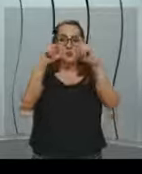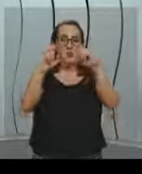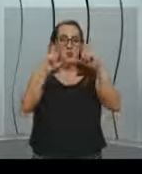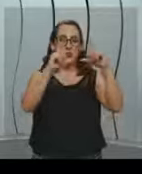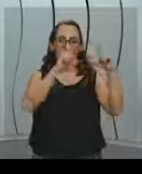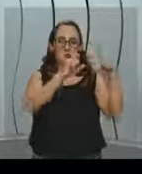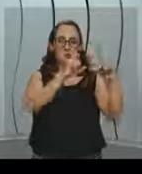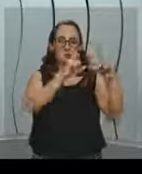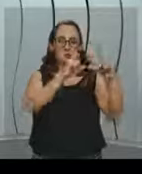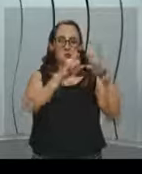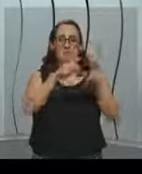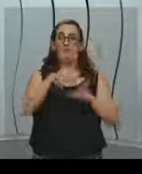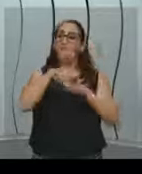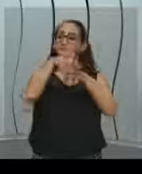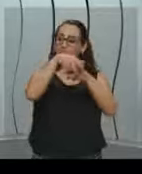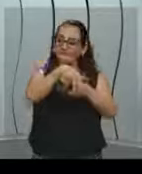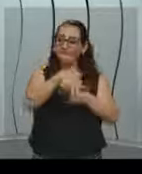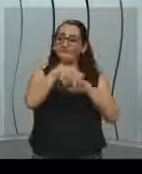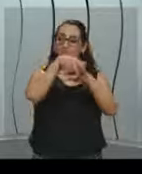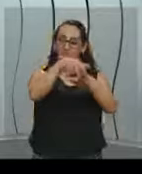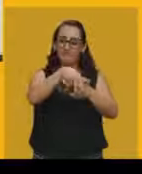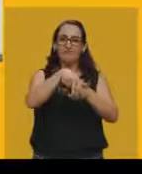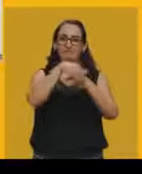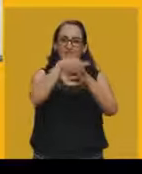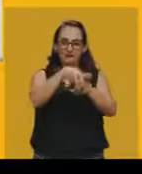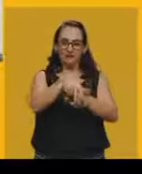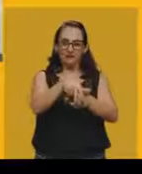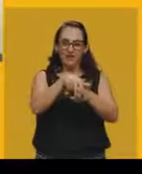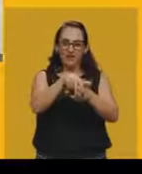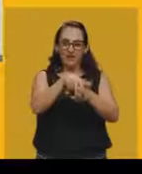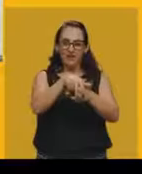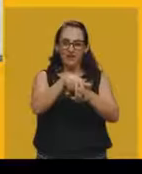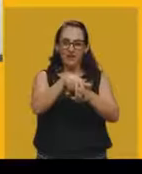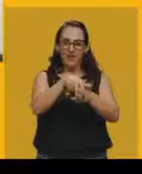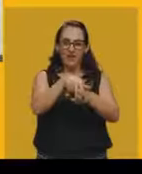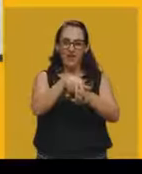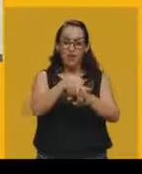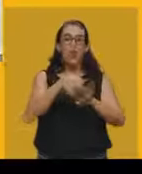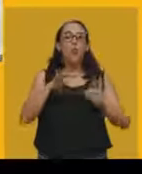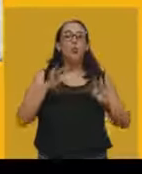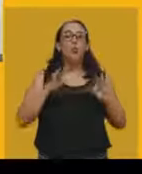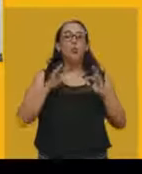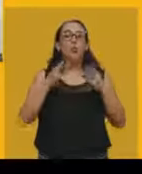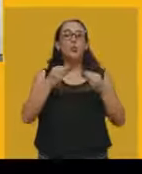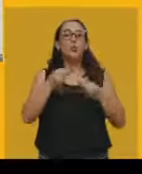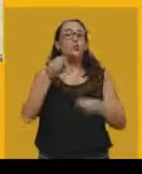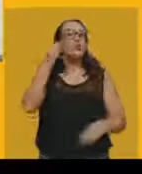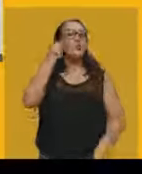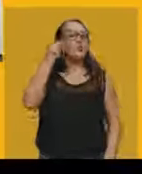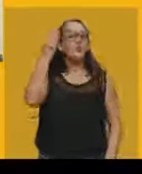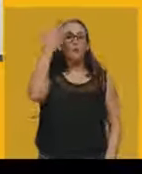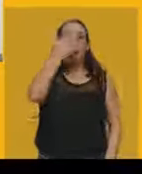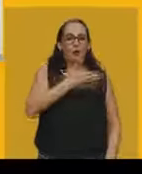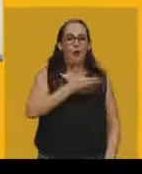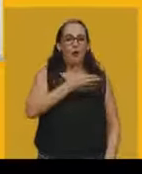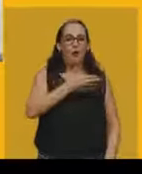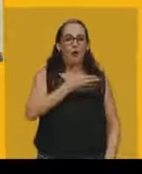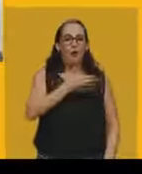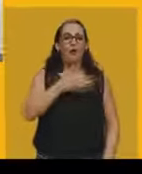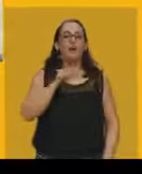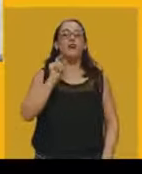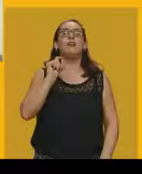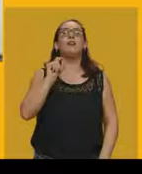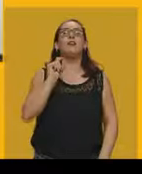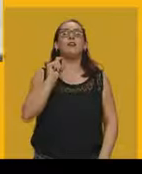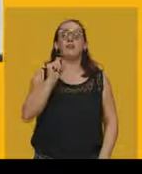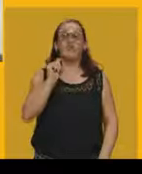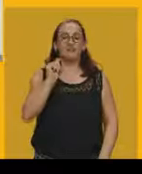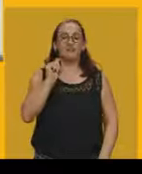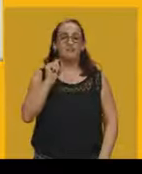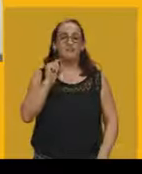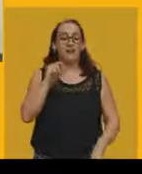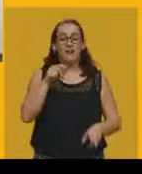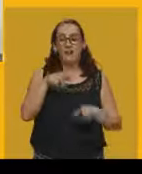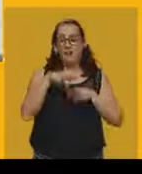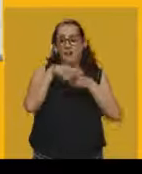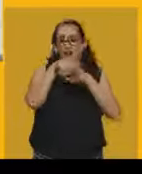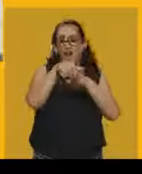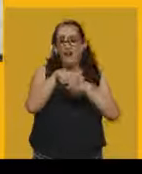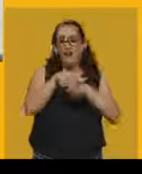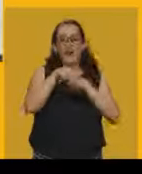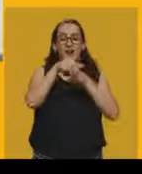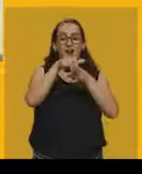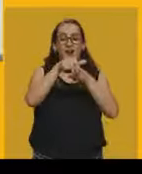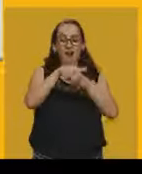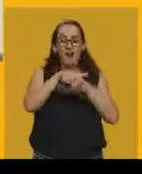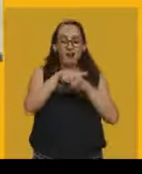cavalo. Isso tudo, gente, era para provar que, em algum momento, o cavalo tem